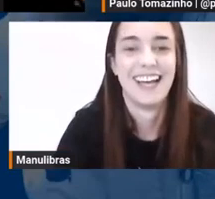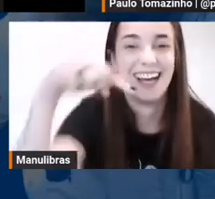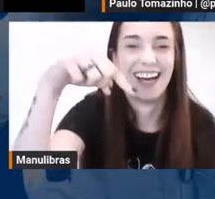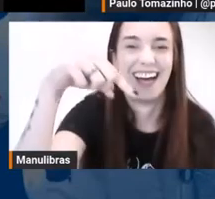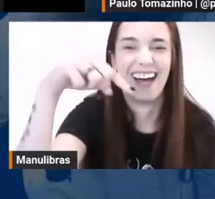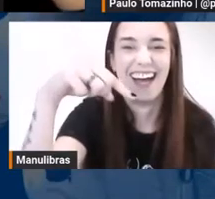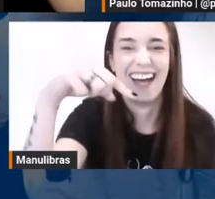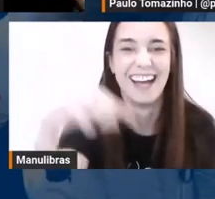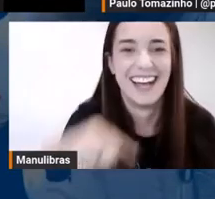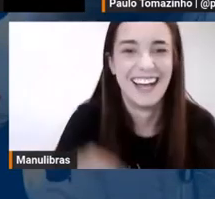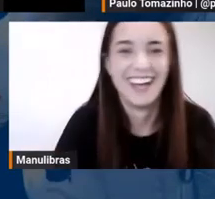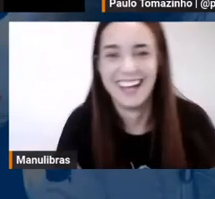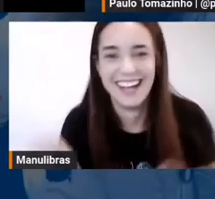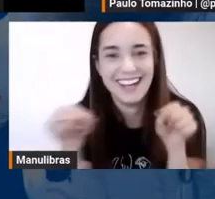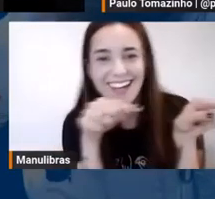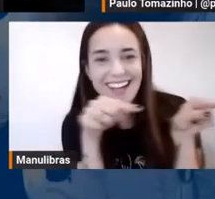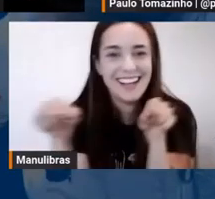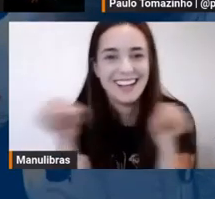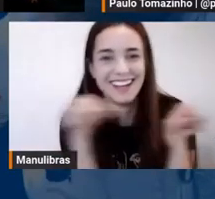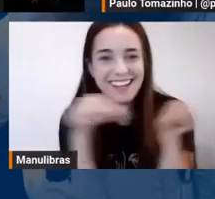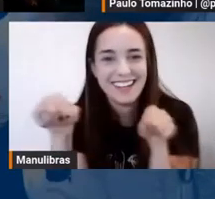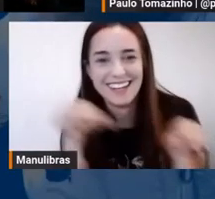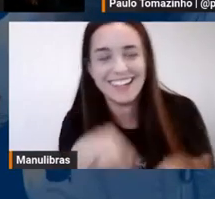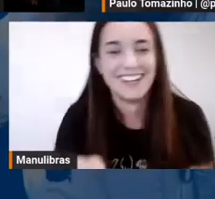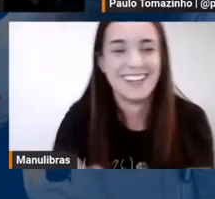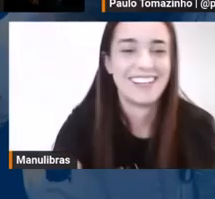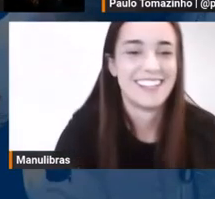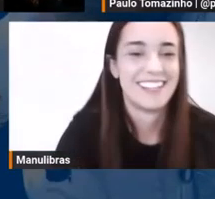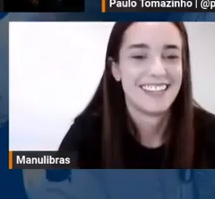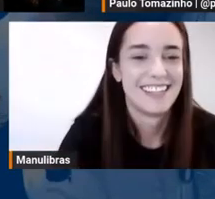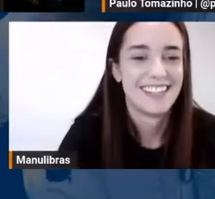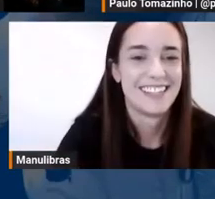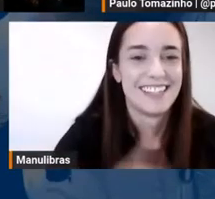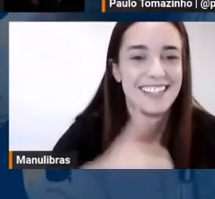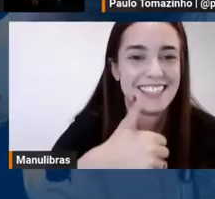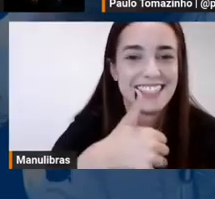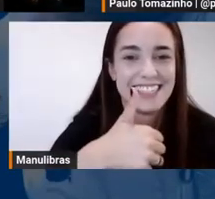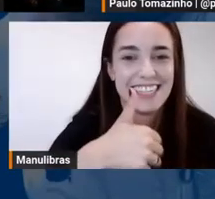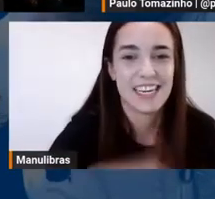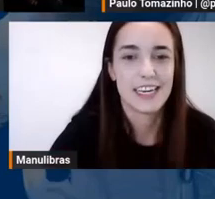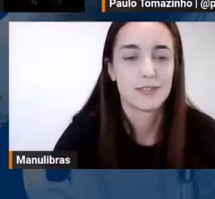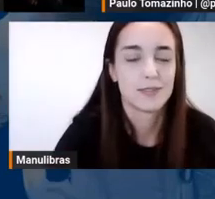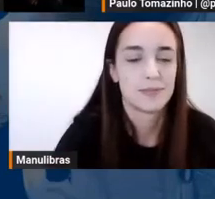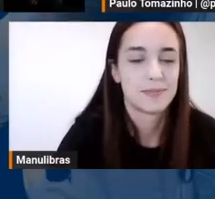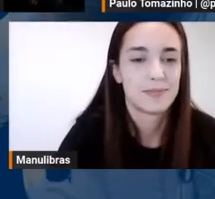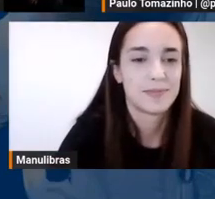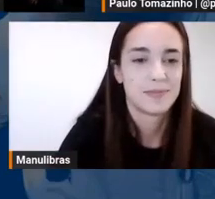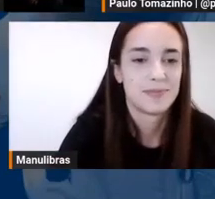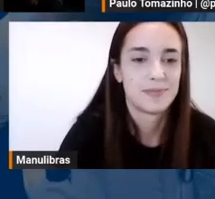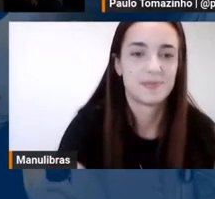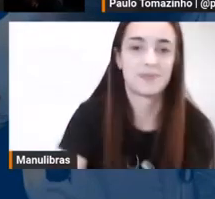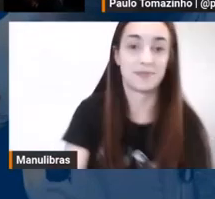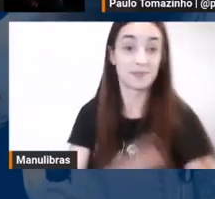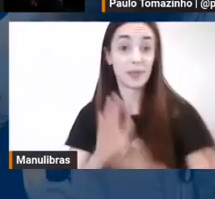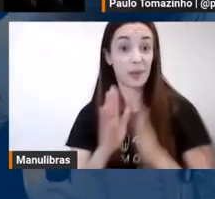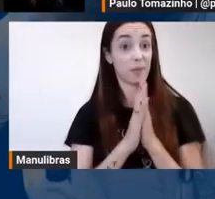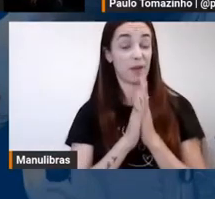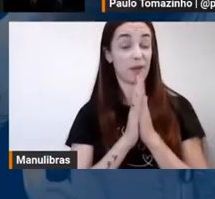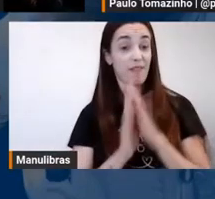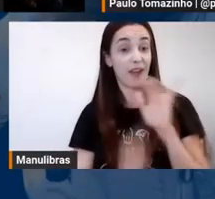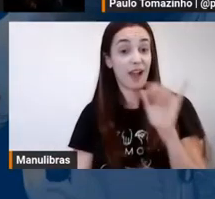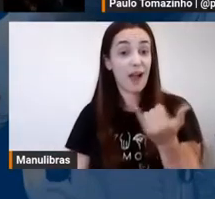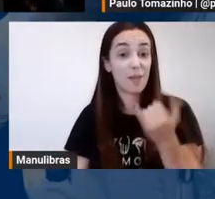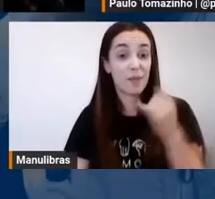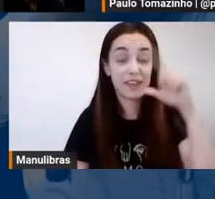Libras. Está passando aqui embaixo, Manu. Arroba Manu Libras, arroba Monchote Edu, não esqueça de